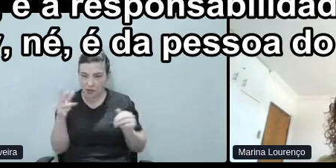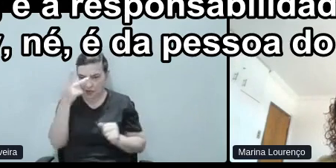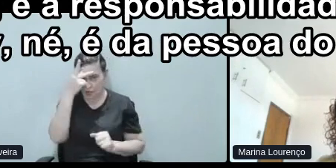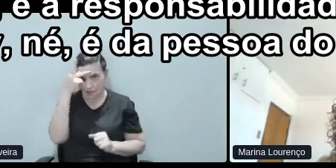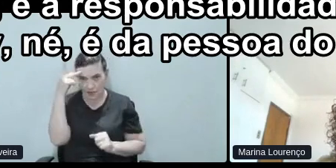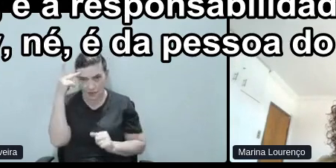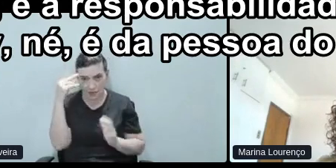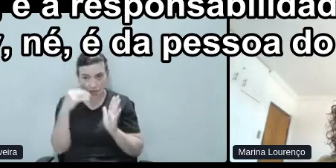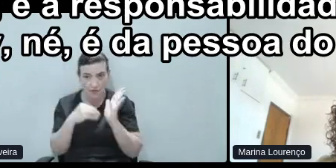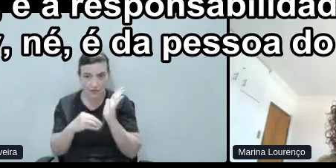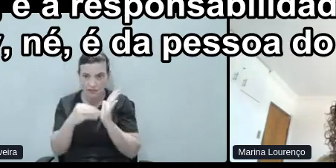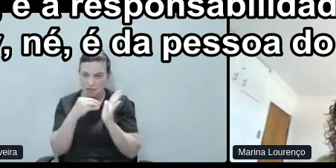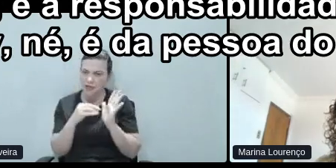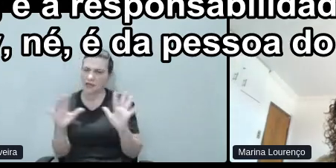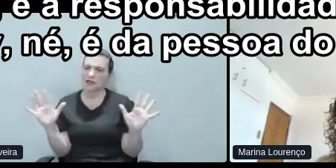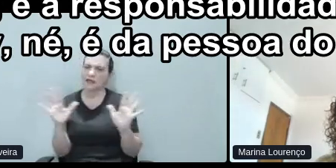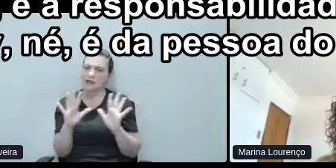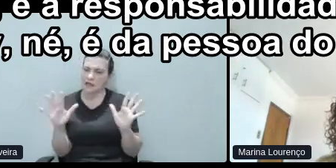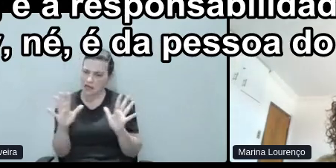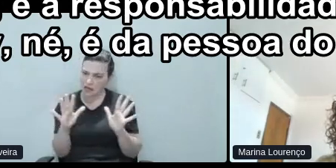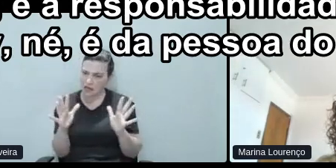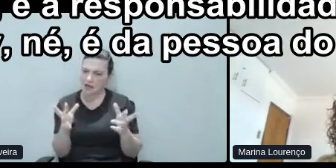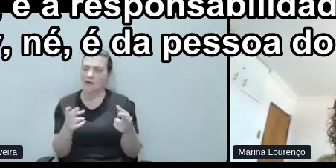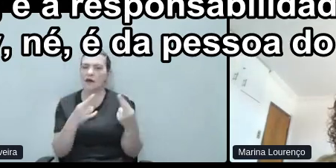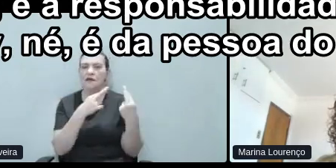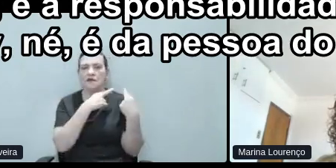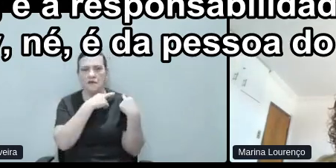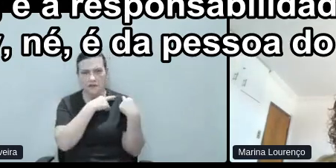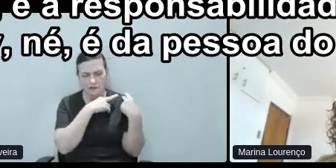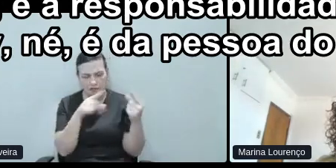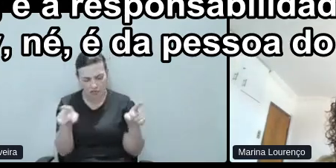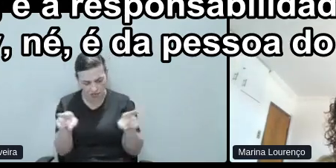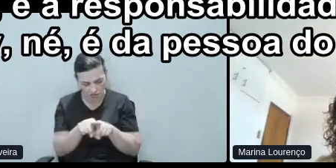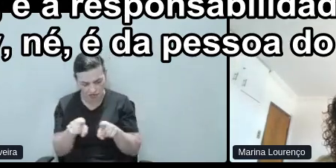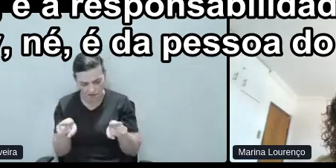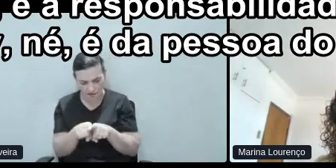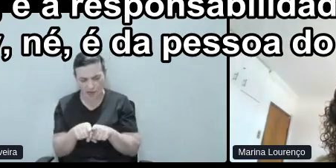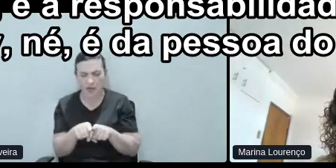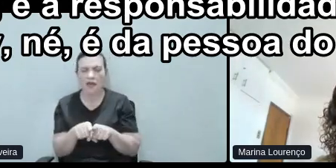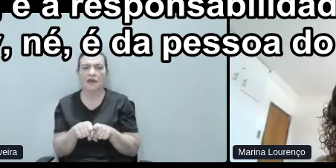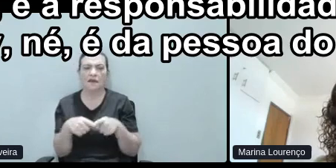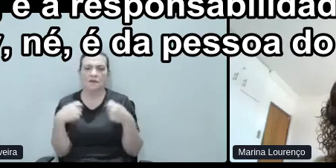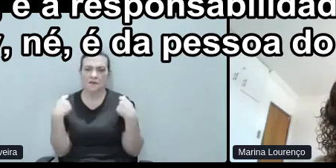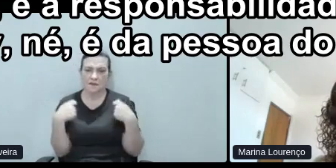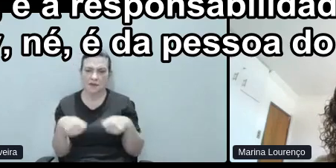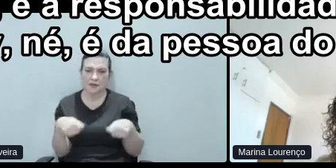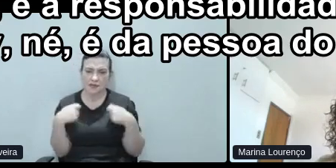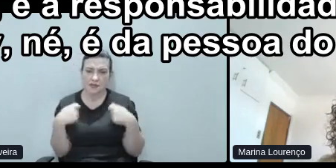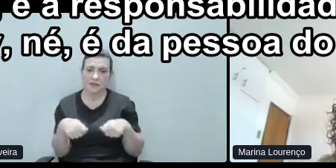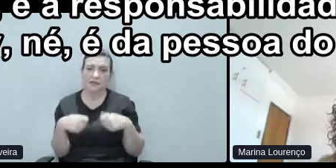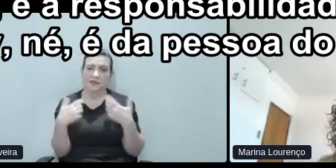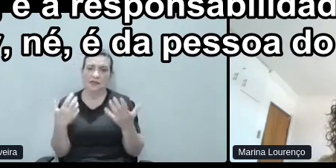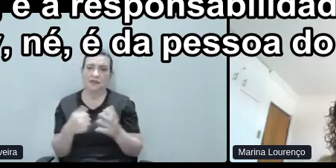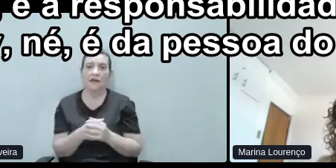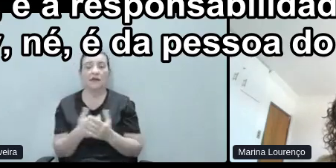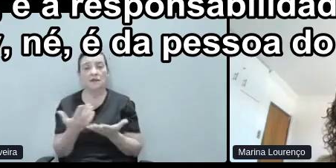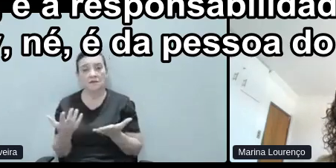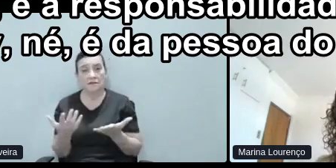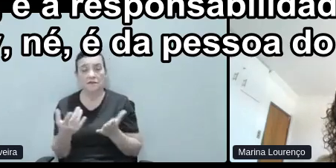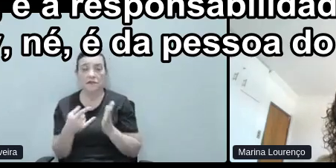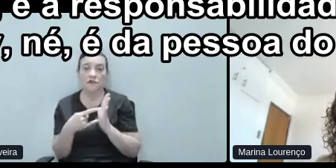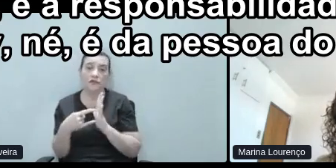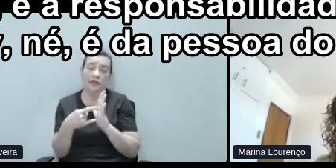designer. Não. A responsabilidade também de garantir isso é do dev, né,